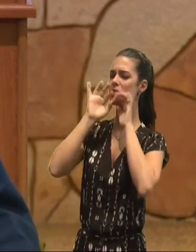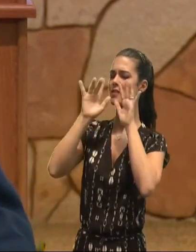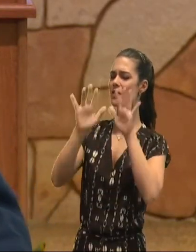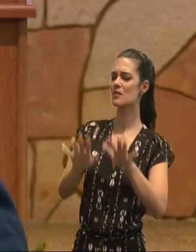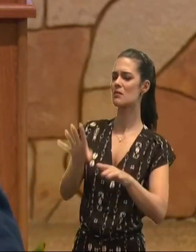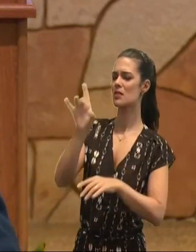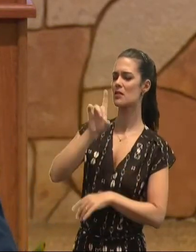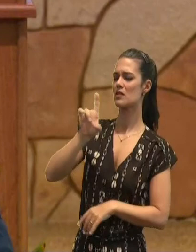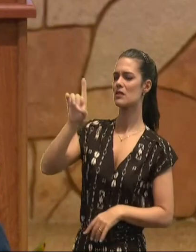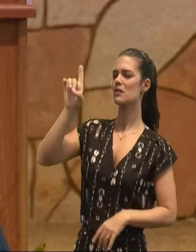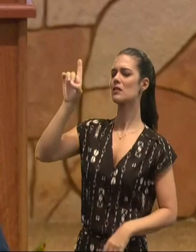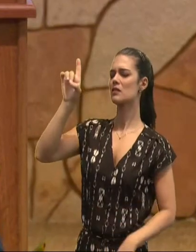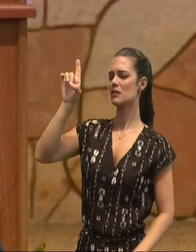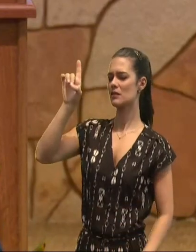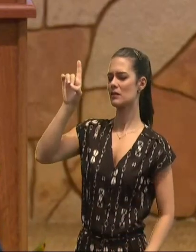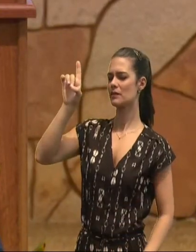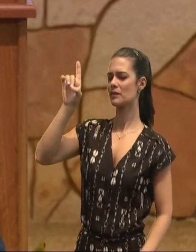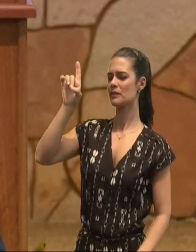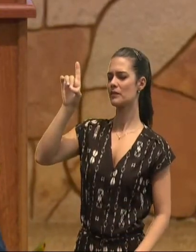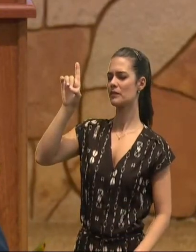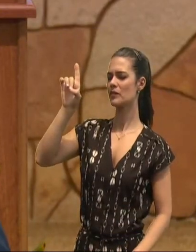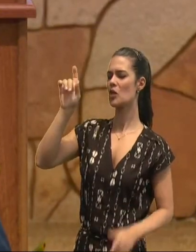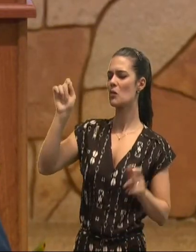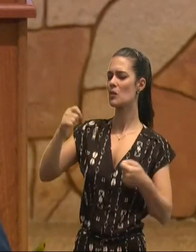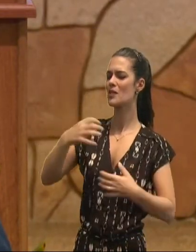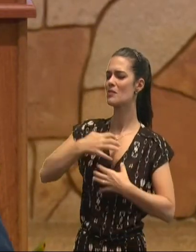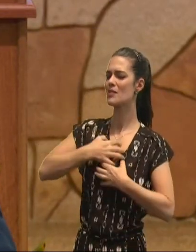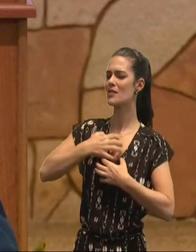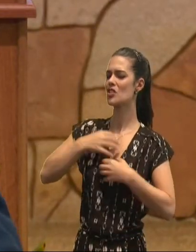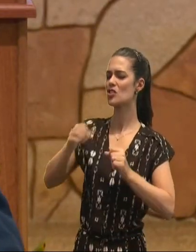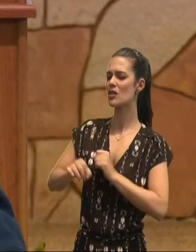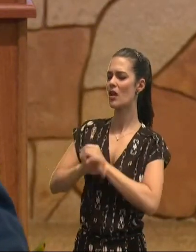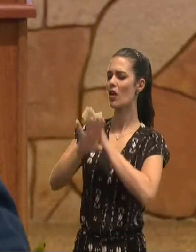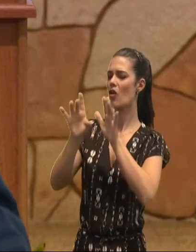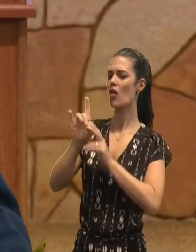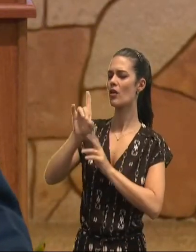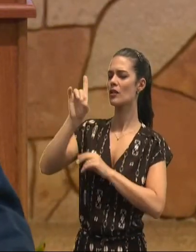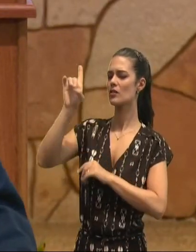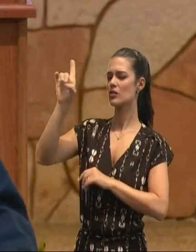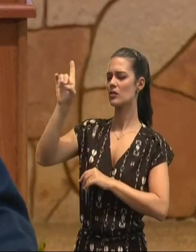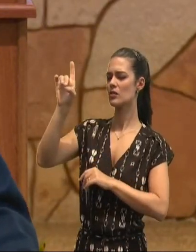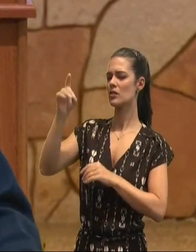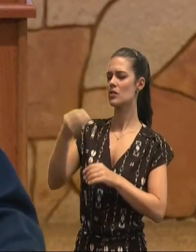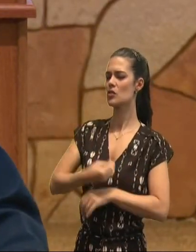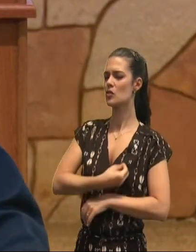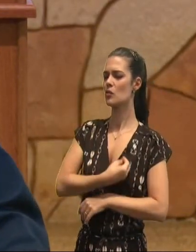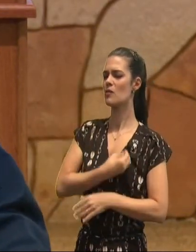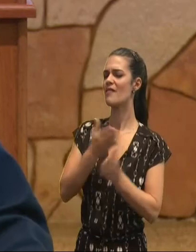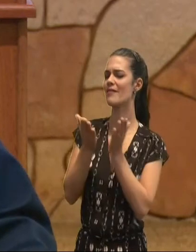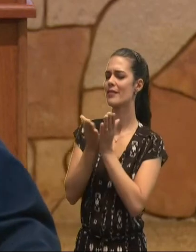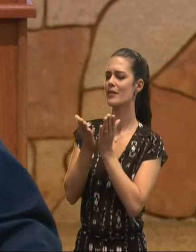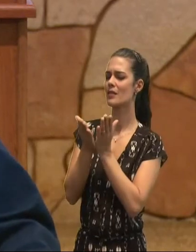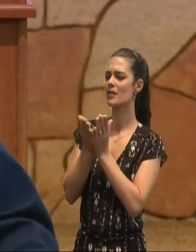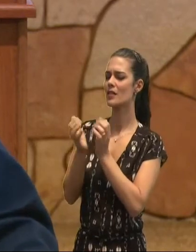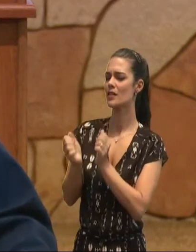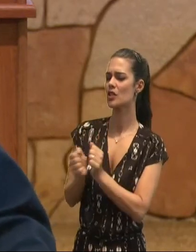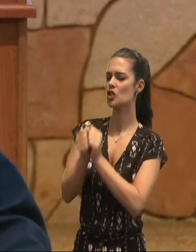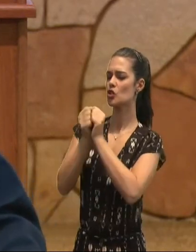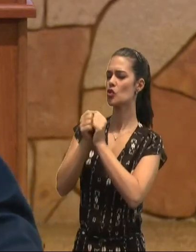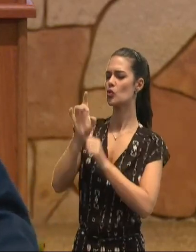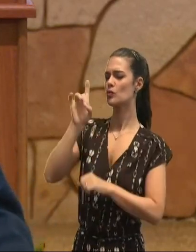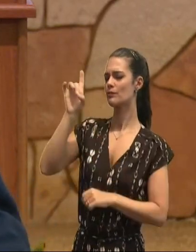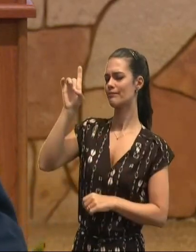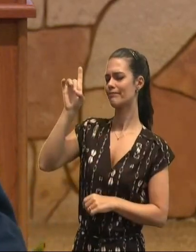motivos, que temos, para nos, gloriar, no Senhor, e uma vida cristã, que é vivida, na tua presença, e te